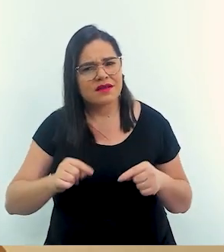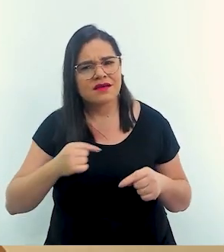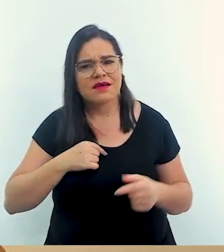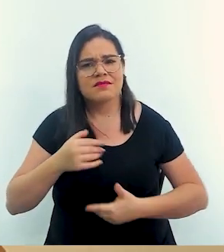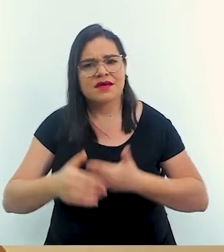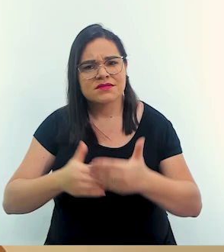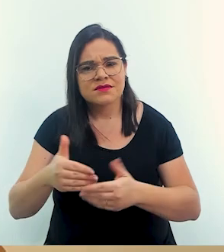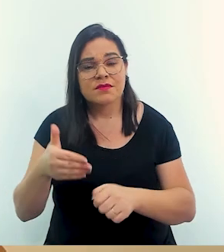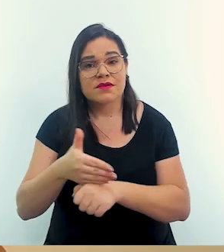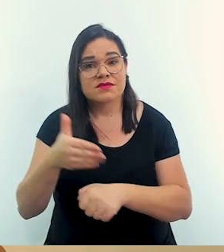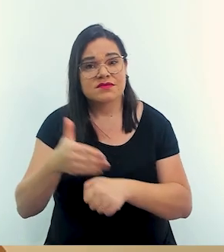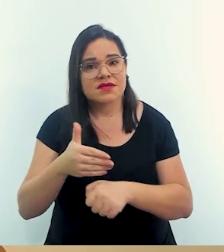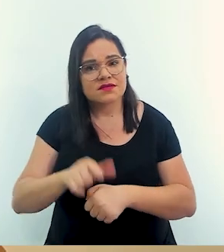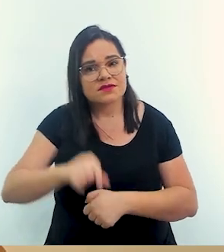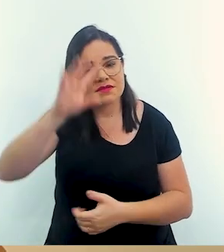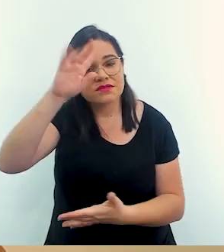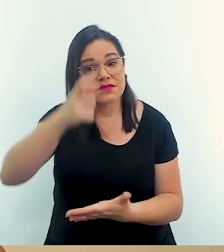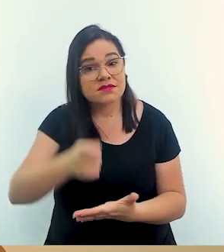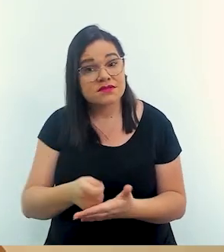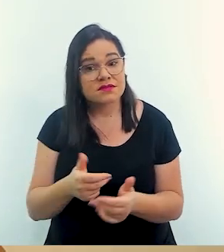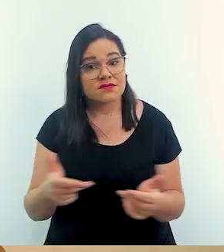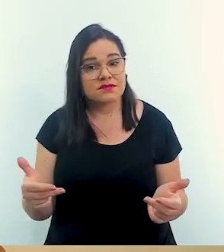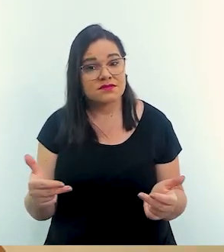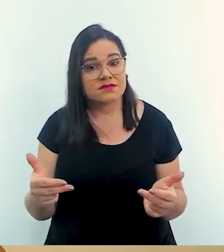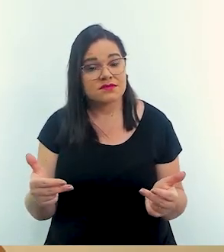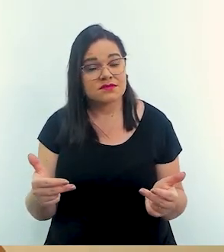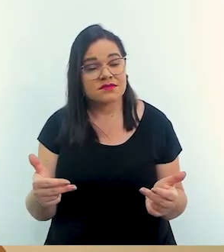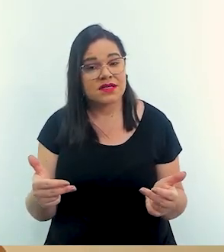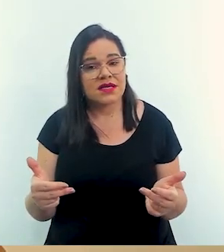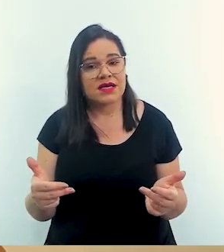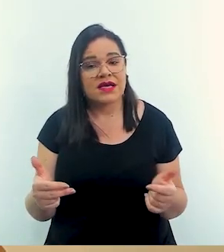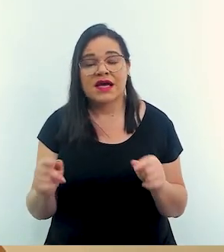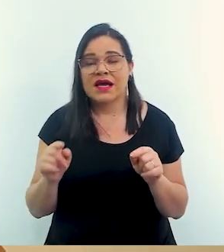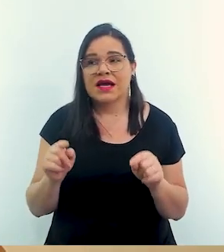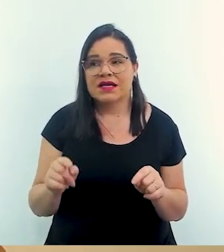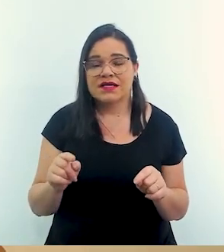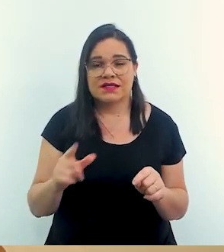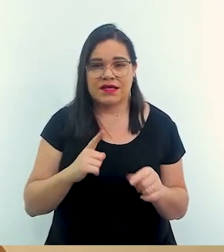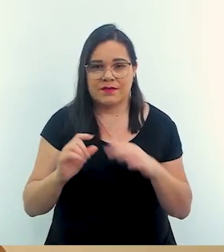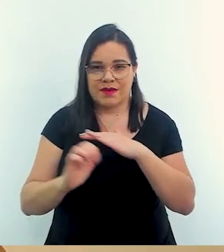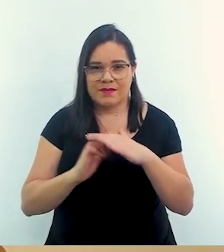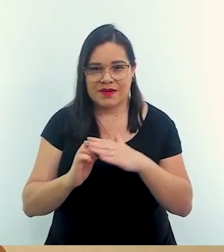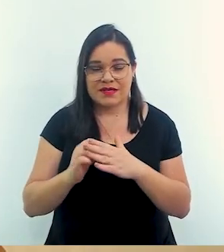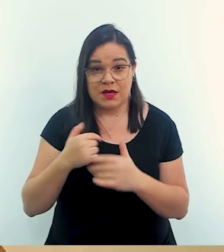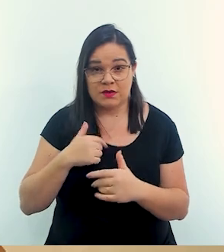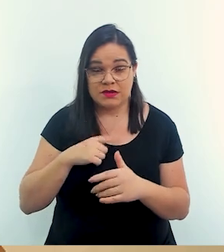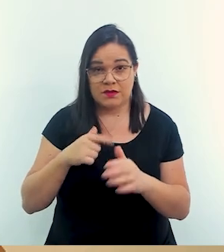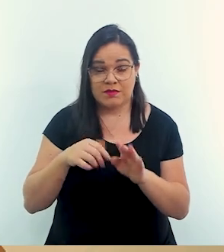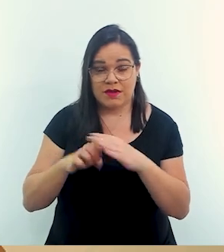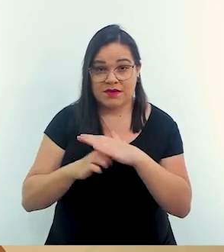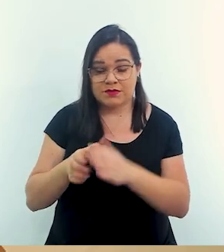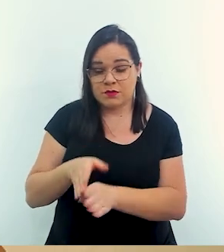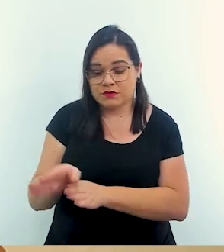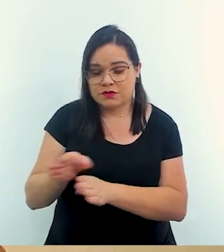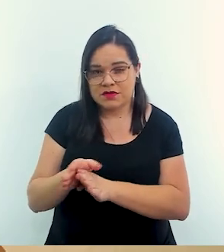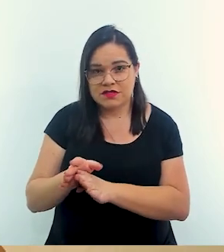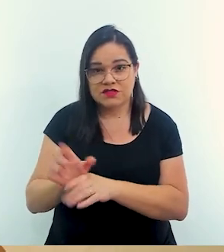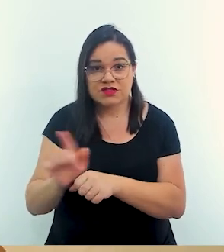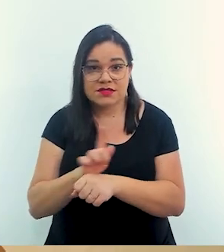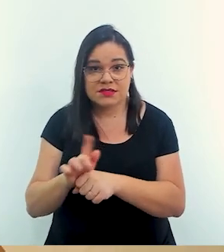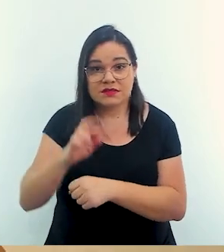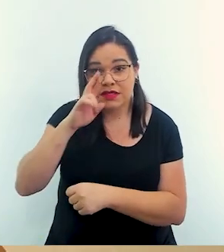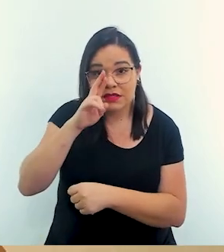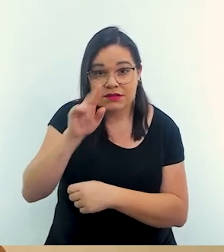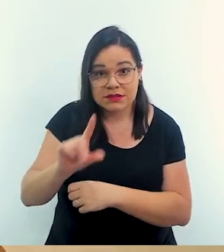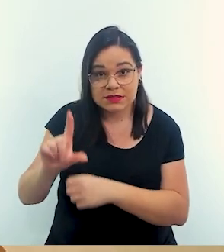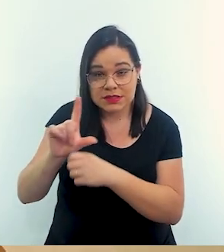ela ali ela faz parte do processo de tomada de decisão a gente eu tenho uma empresa de consultoria de gestão de risco